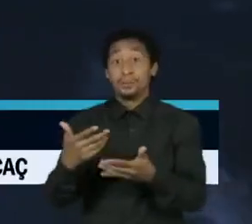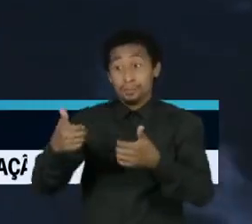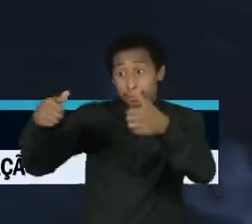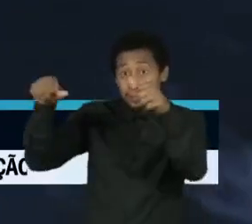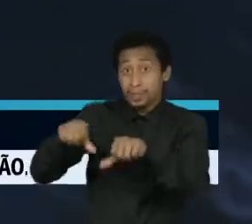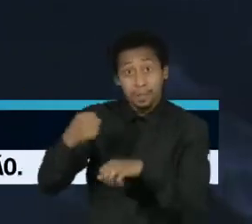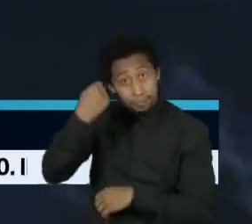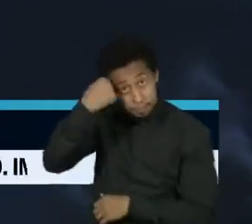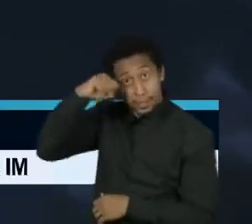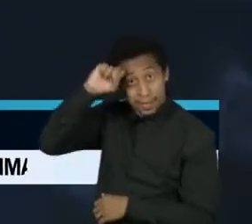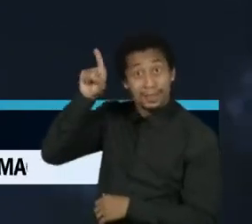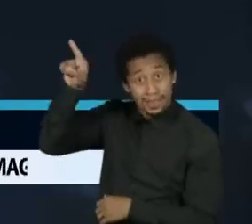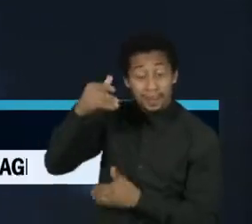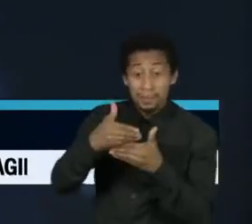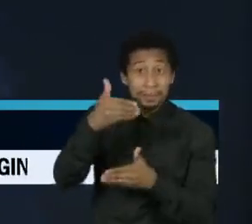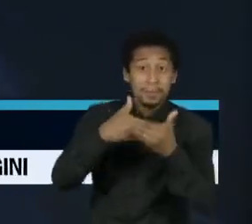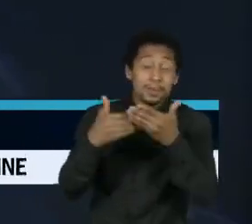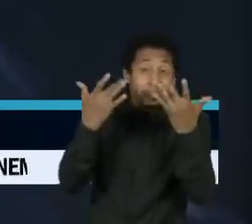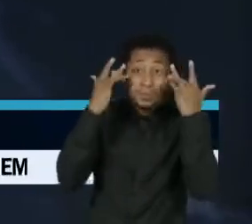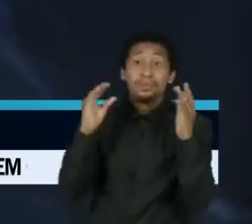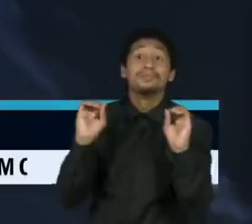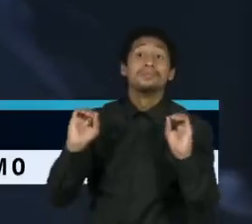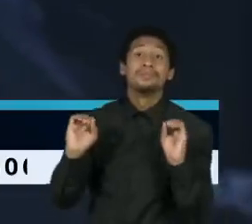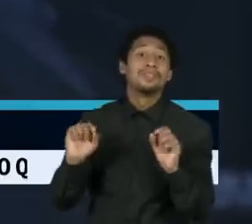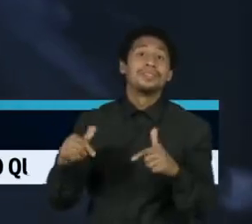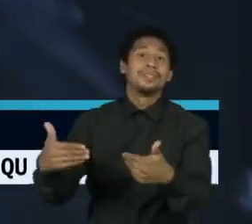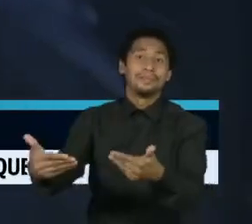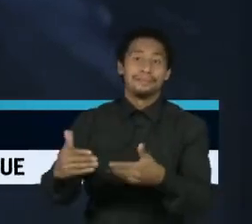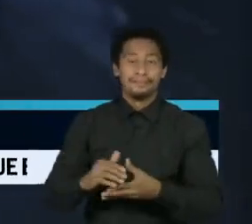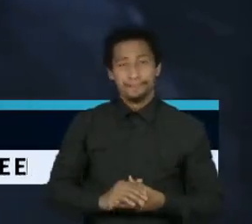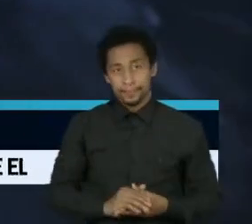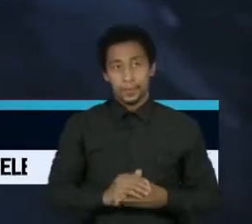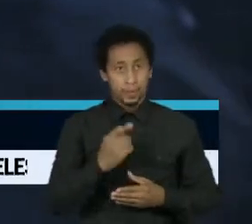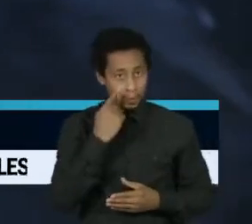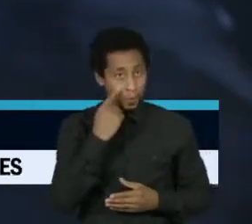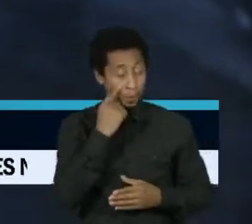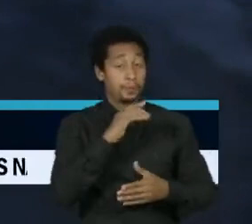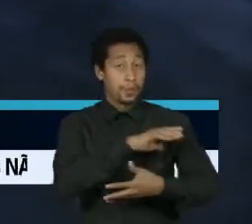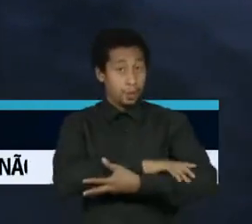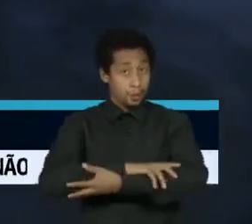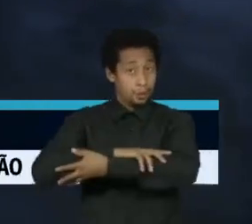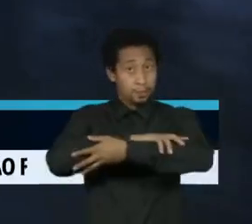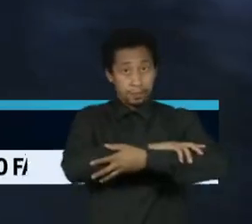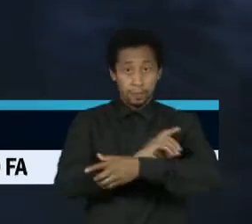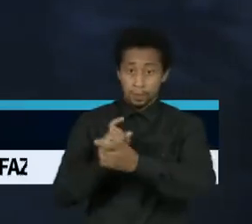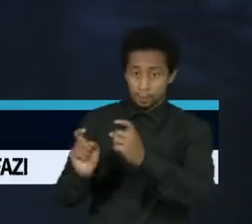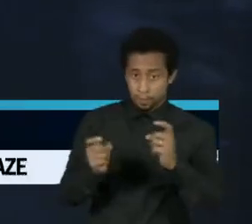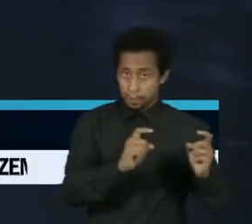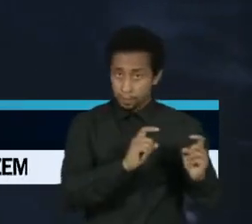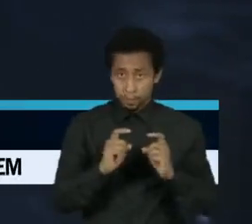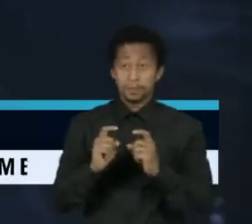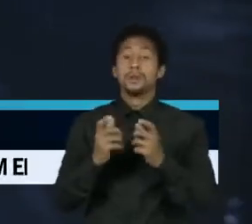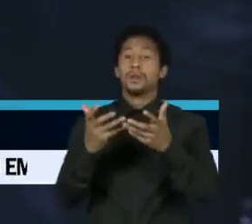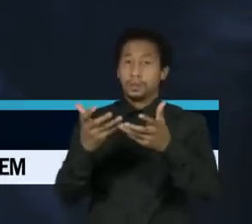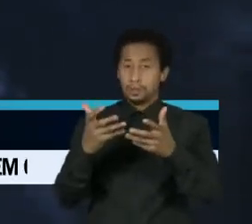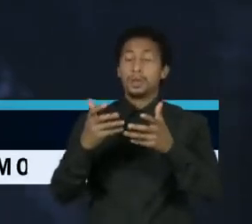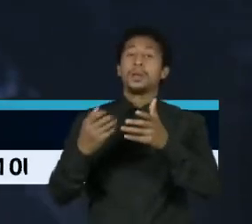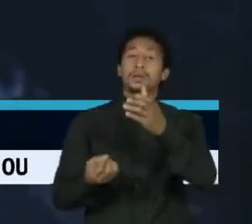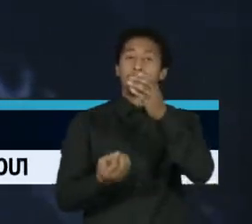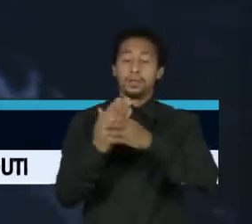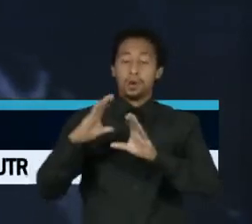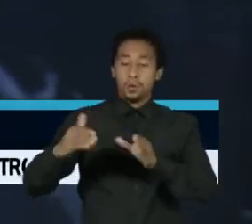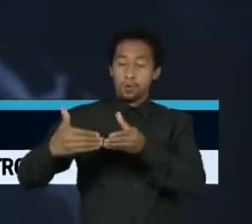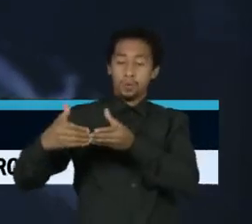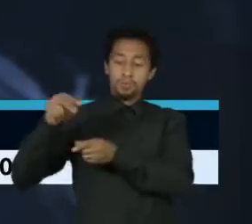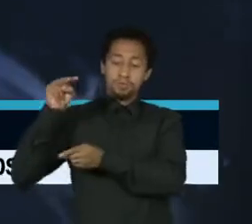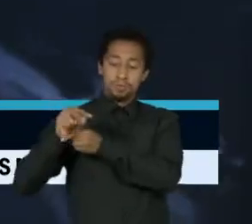Com a guerra de volta à Europa, o Conselho Europeu deve aprovar nesta sexta-feira um novo plano de defesa e segurança para o bloco. Veja na